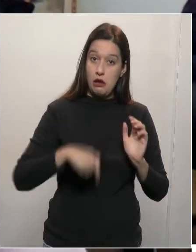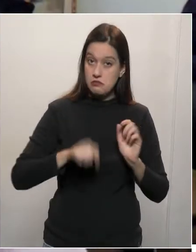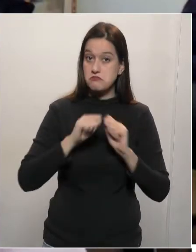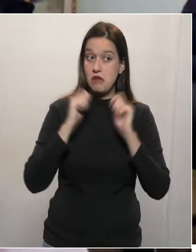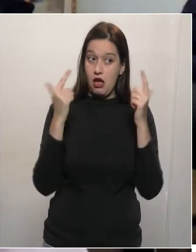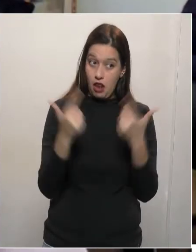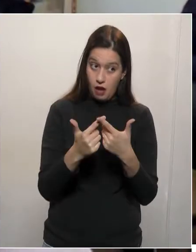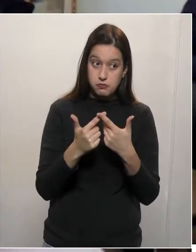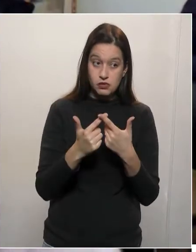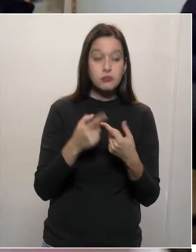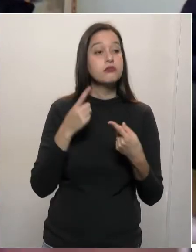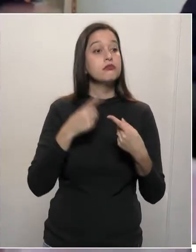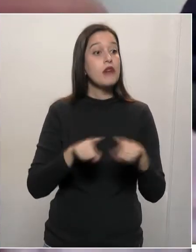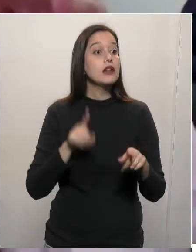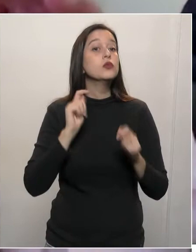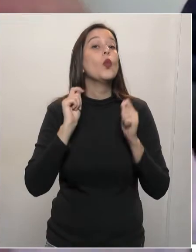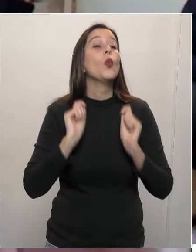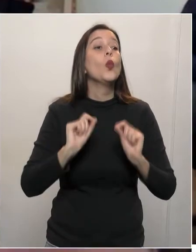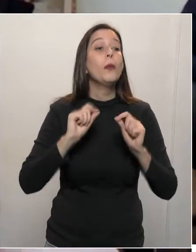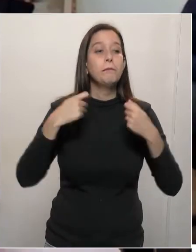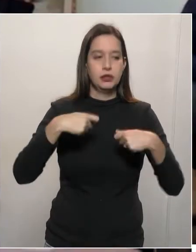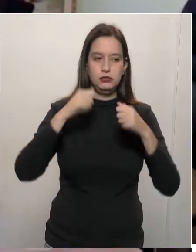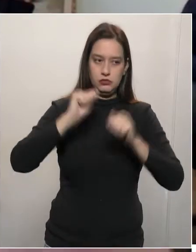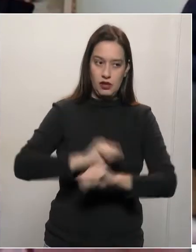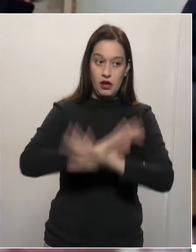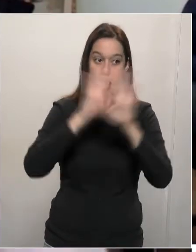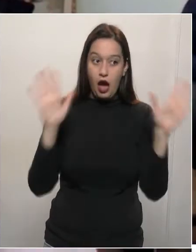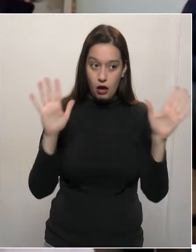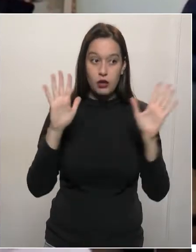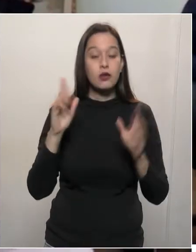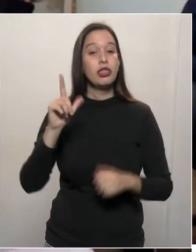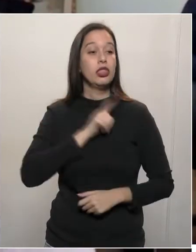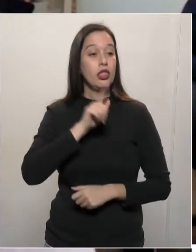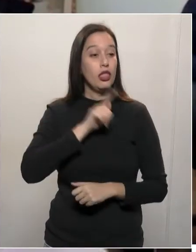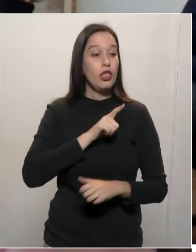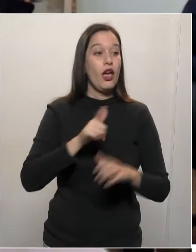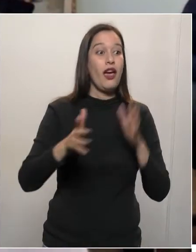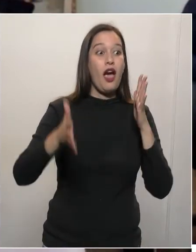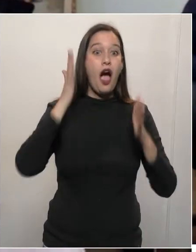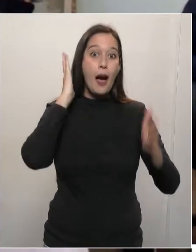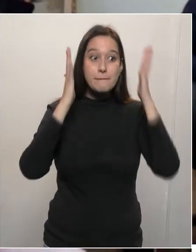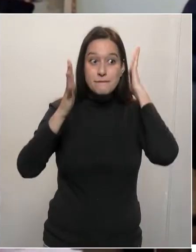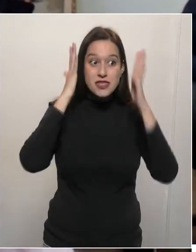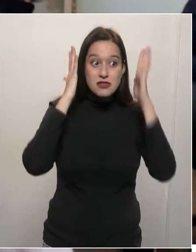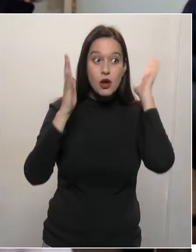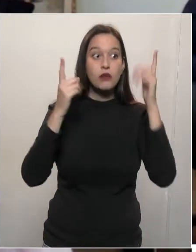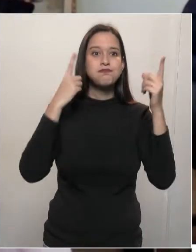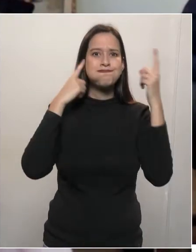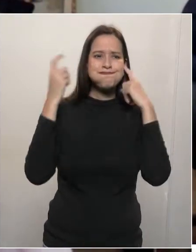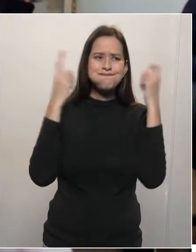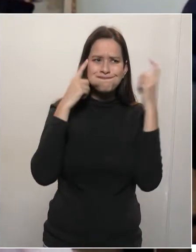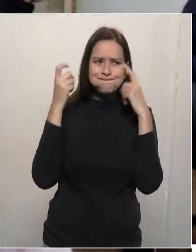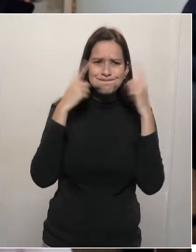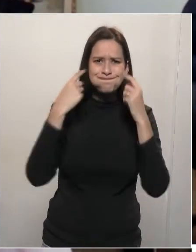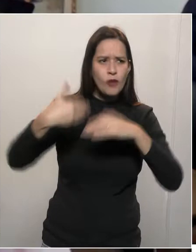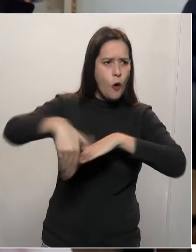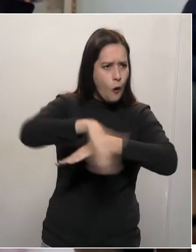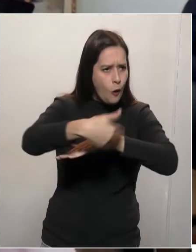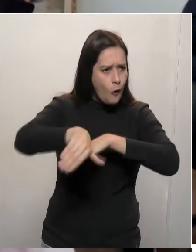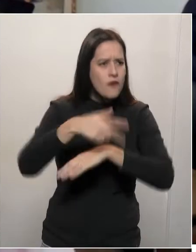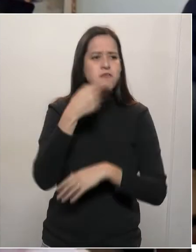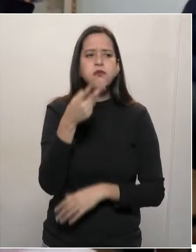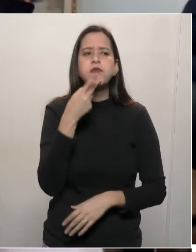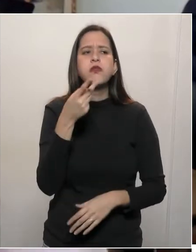ficar claro? Nós estamos vendo caminhões de som nas ruas e algumas pessoas dizem que são financiados pela Prefeitura de Cabo.